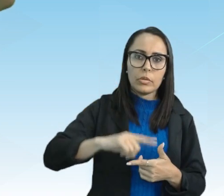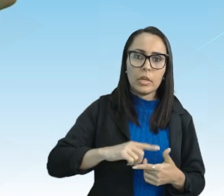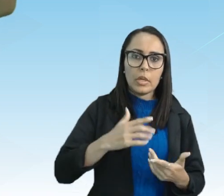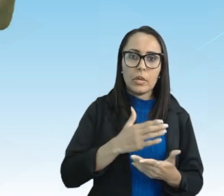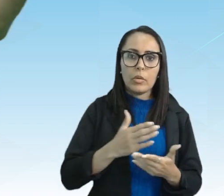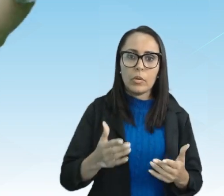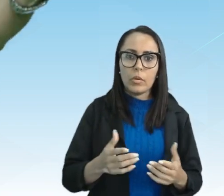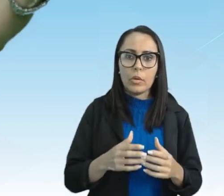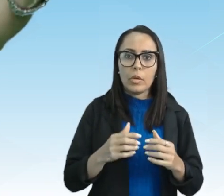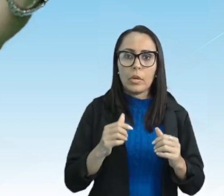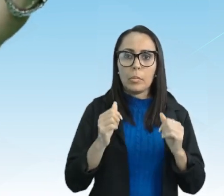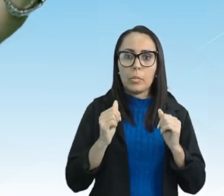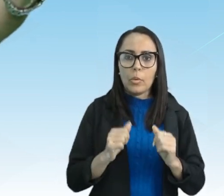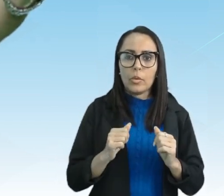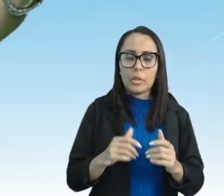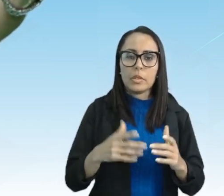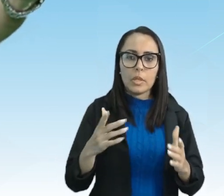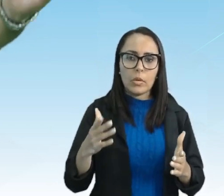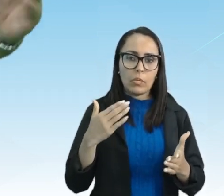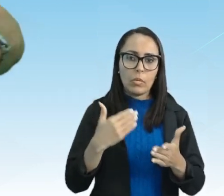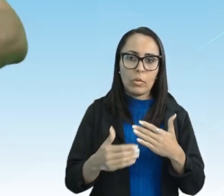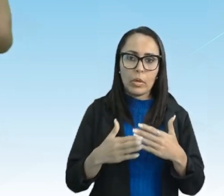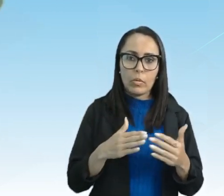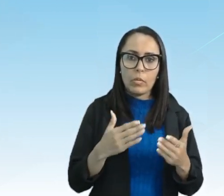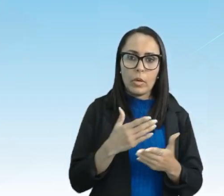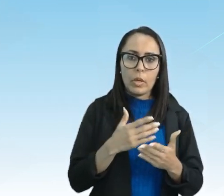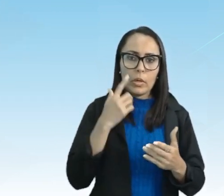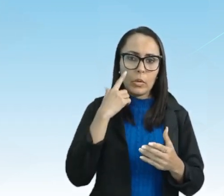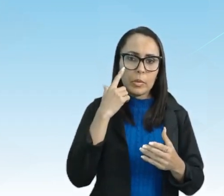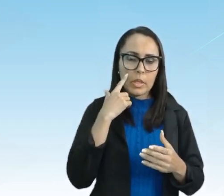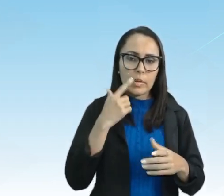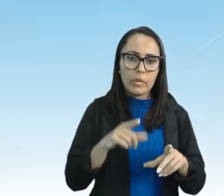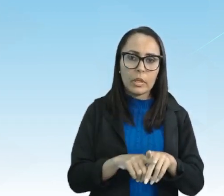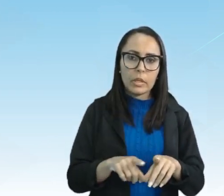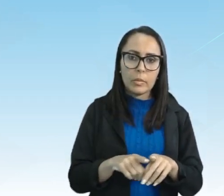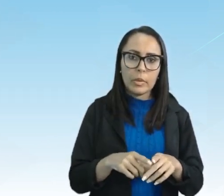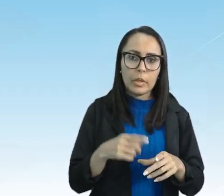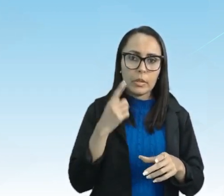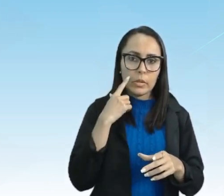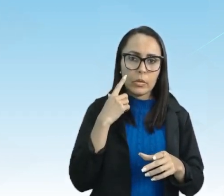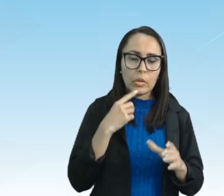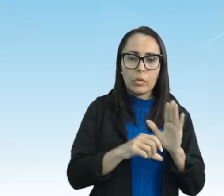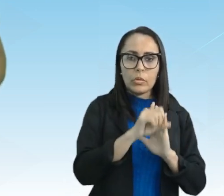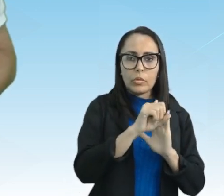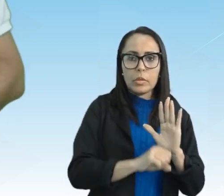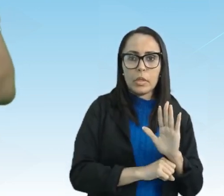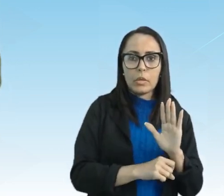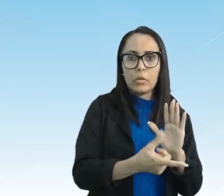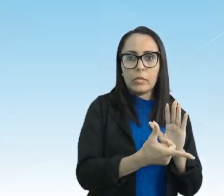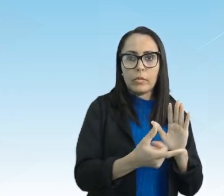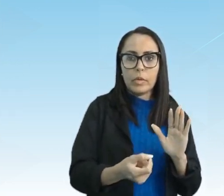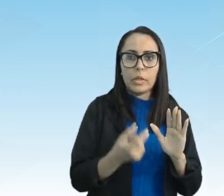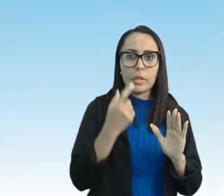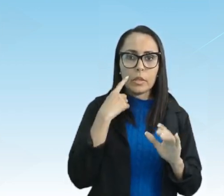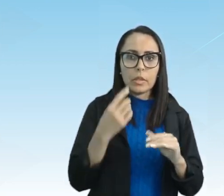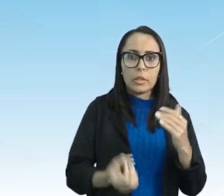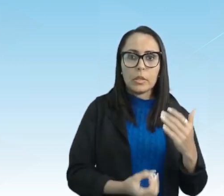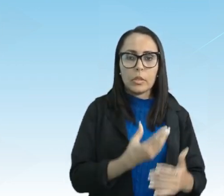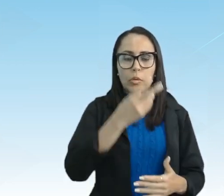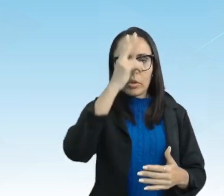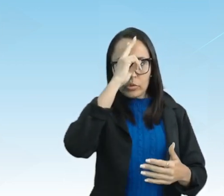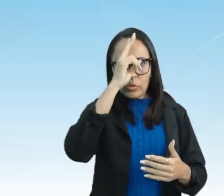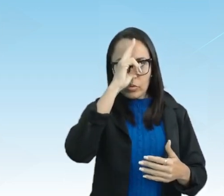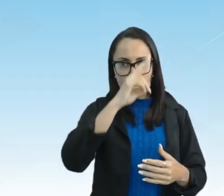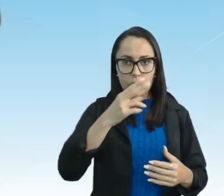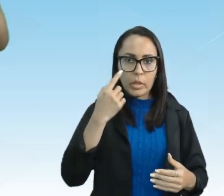pode ser a chapeuzinho vermelho tradicional e observar um autor do século 20 que criou uma outra história